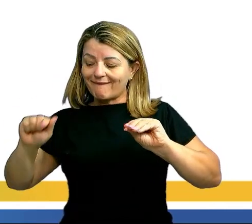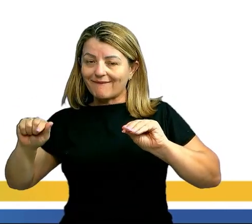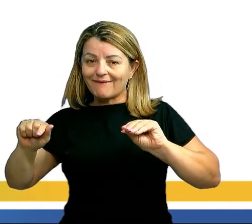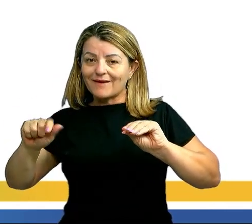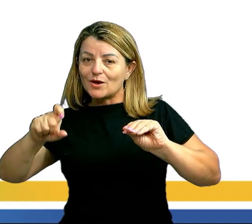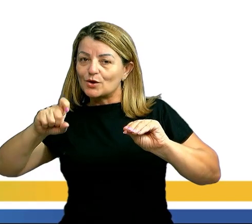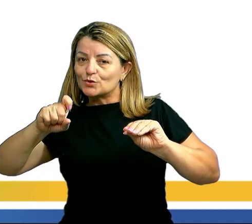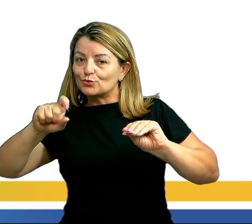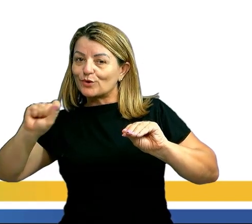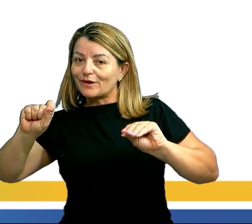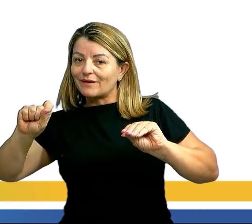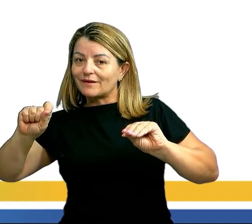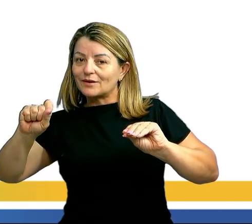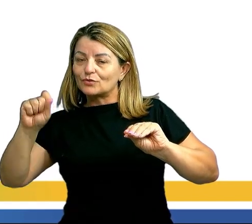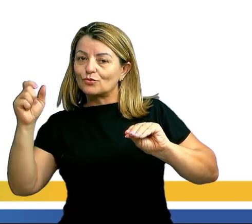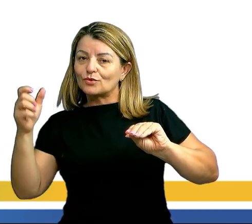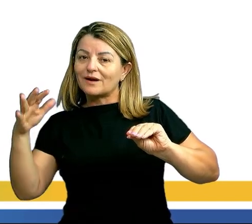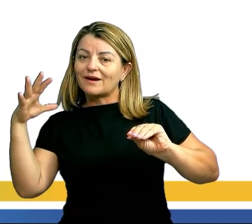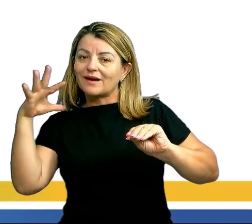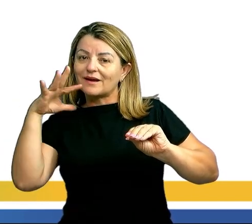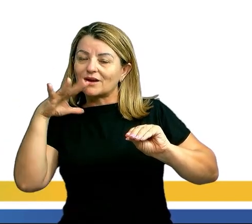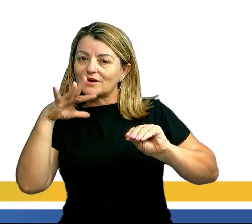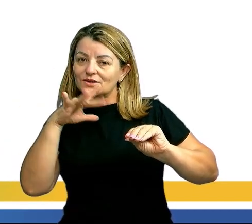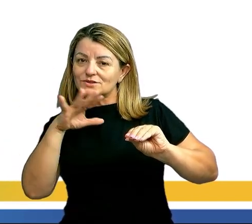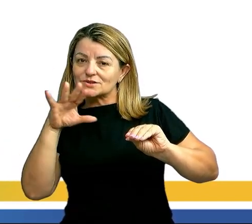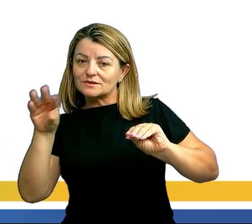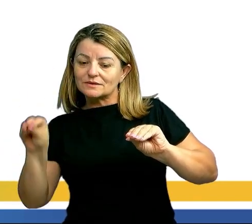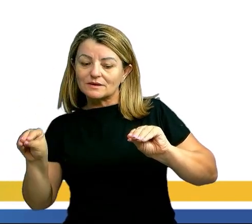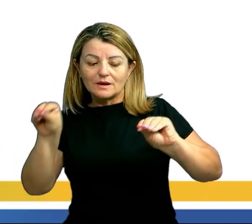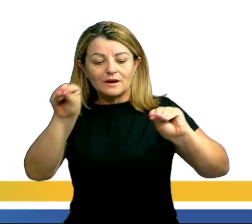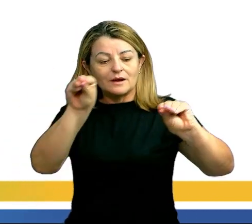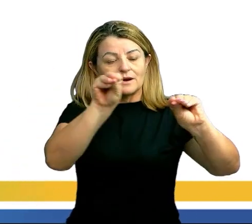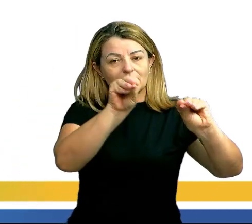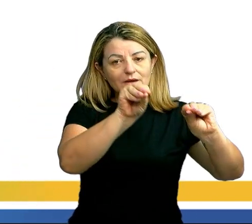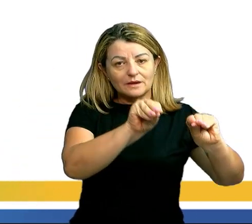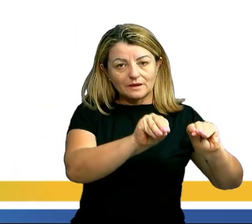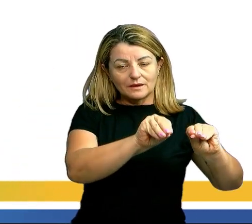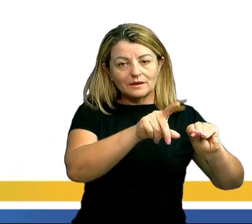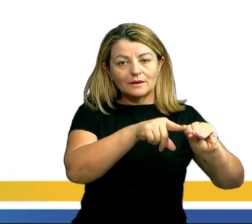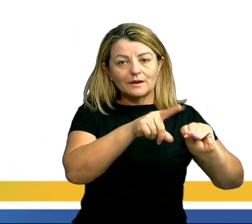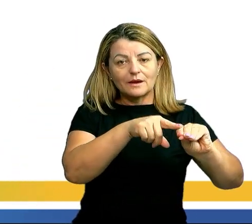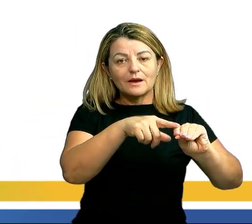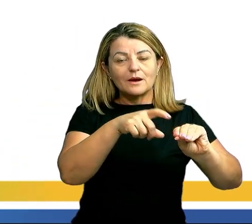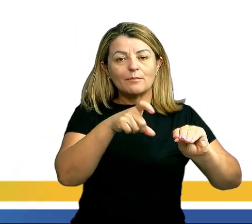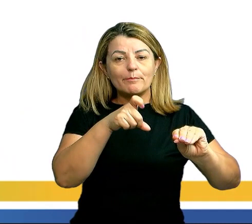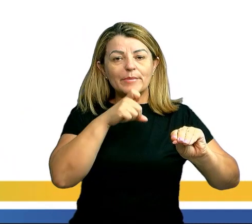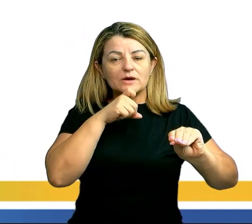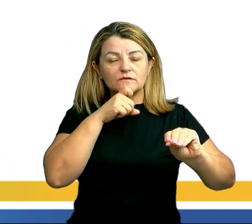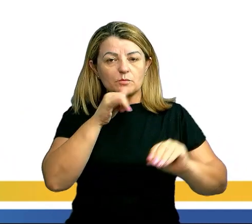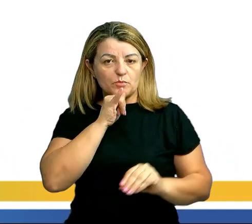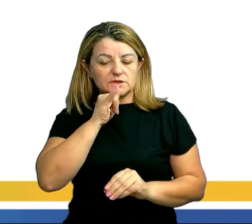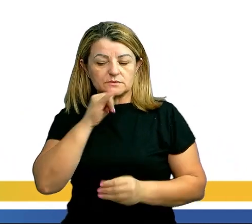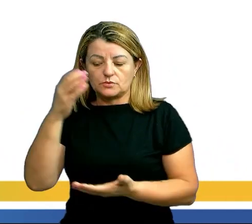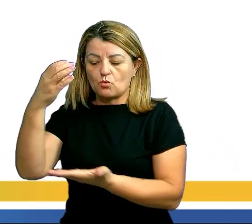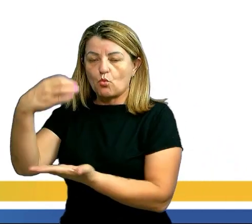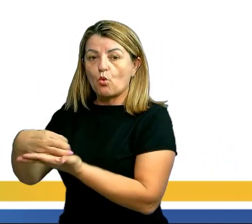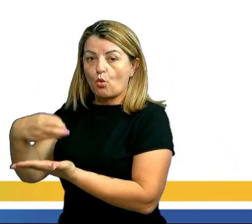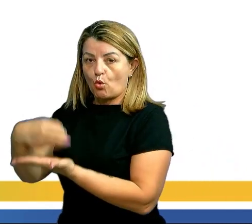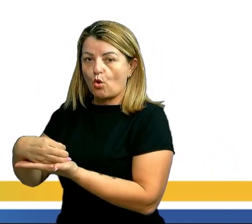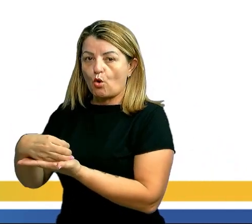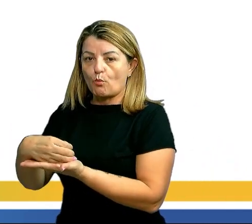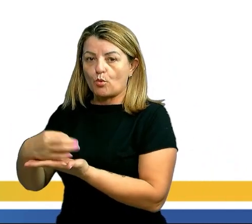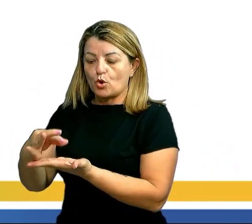quentão para o friozão. Imaginamos o seguinte, se você está com um copo de café, deixar ele em um determinado ambiente